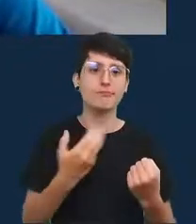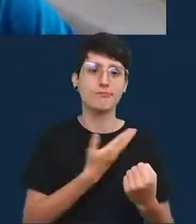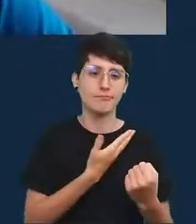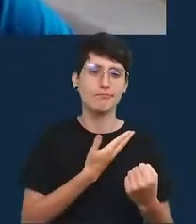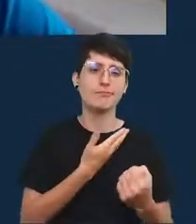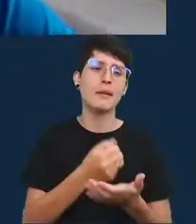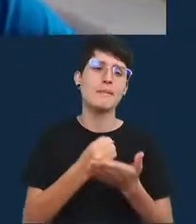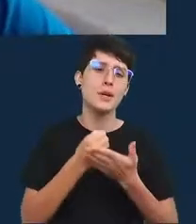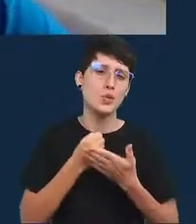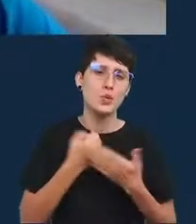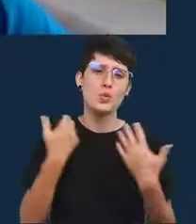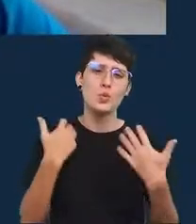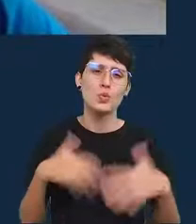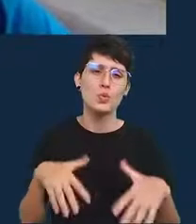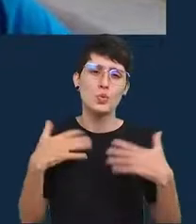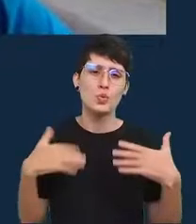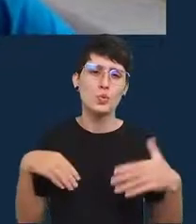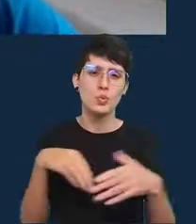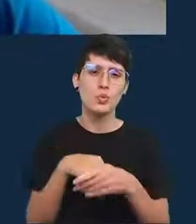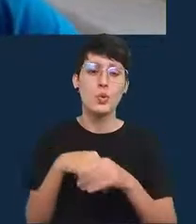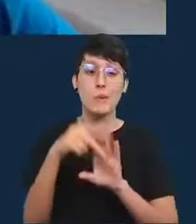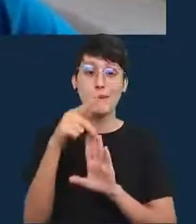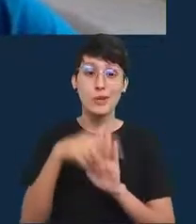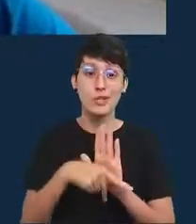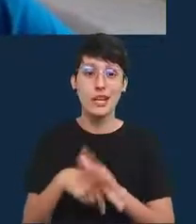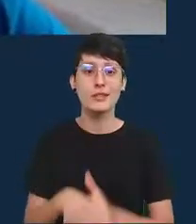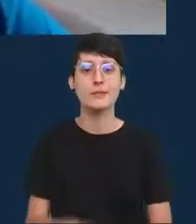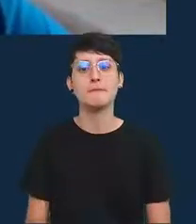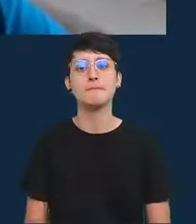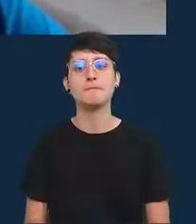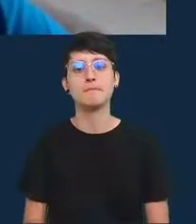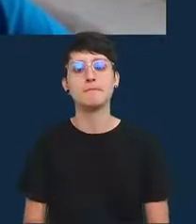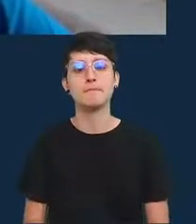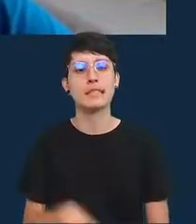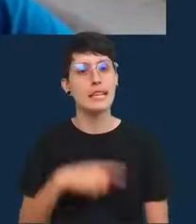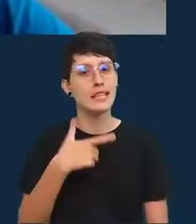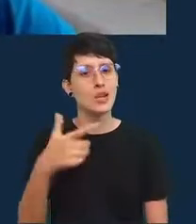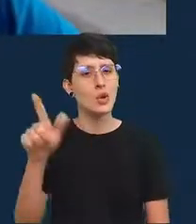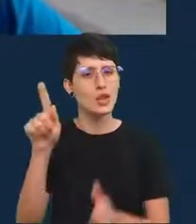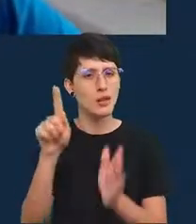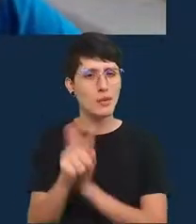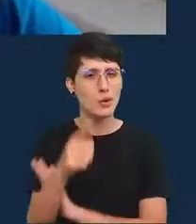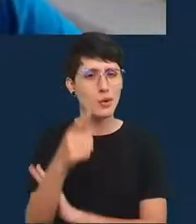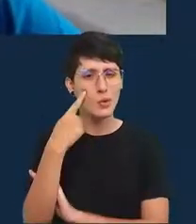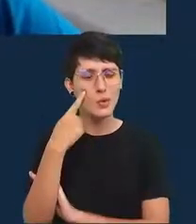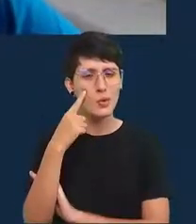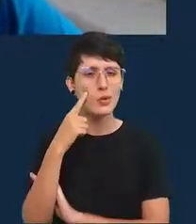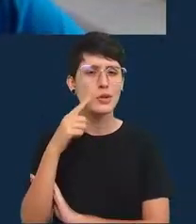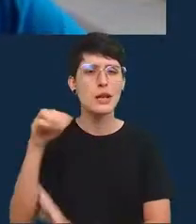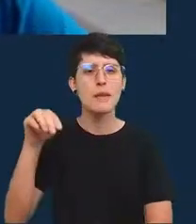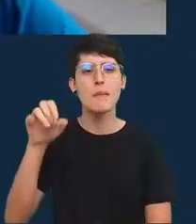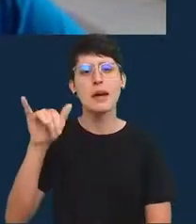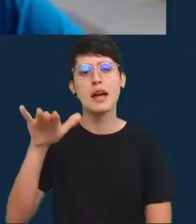projeto bom temos uma pergunta aqui de Marcelo Soares ele pergunta